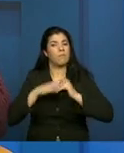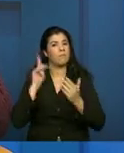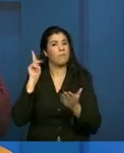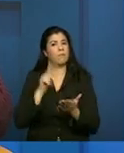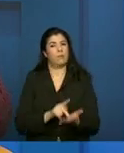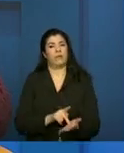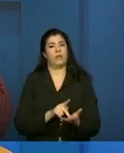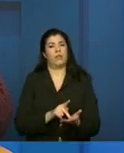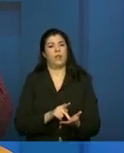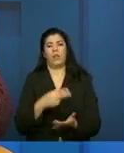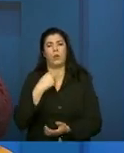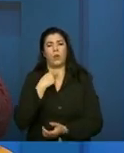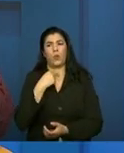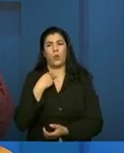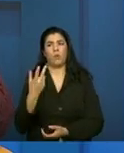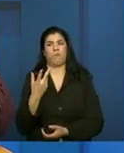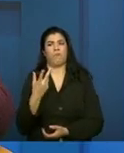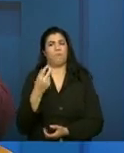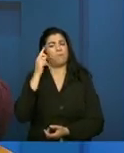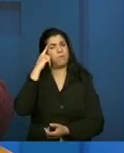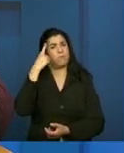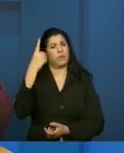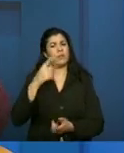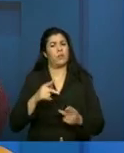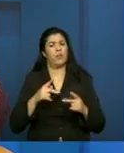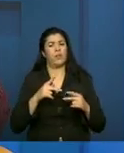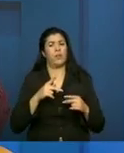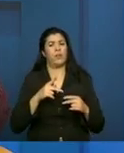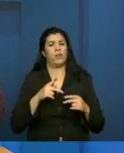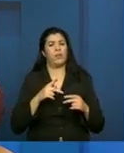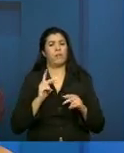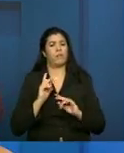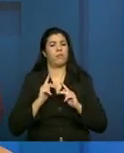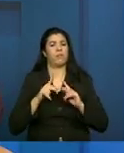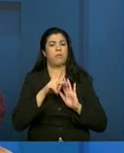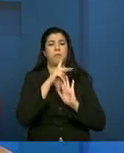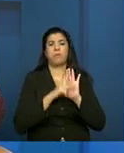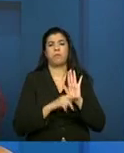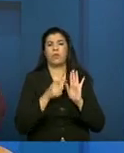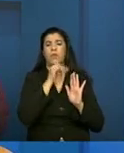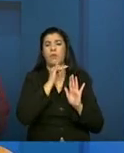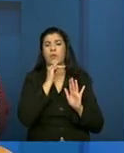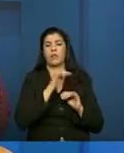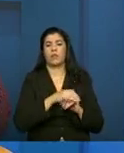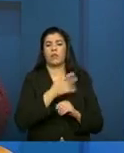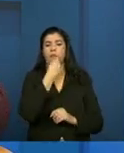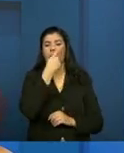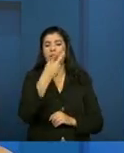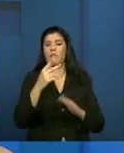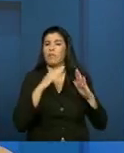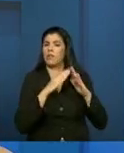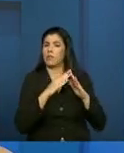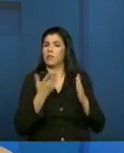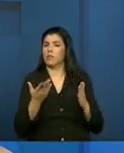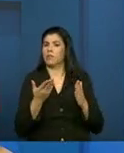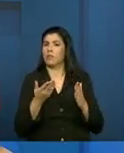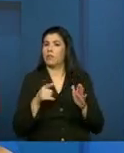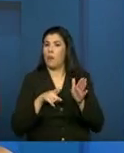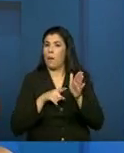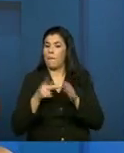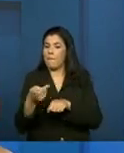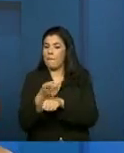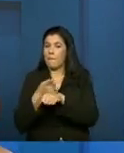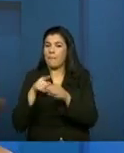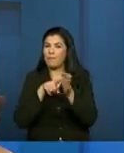buscativa, ela não pode ser compreendida apenas como um processo, como, por exemplo, visita domiciliar. A buscativa é uma estratégia